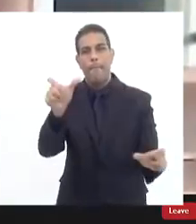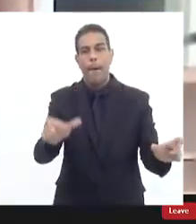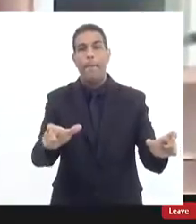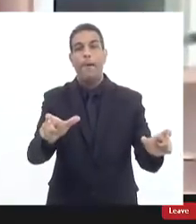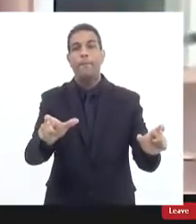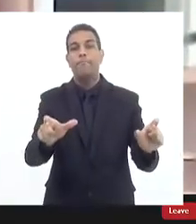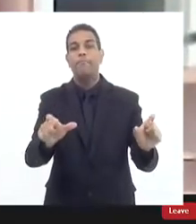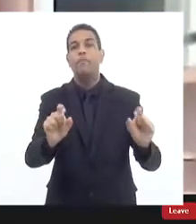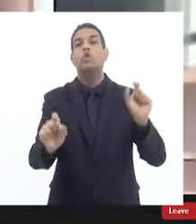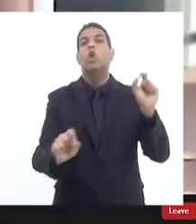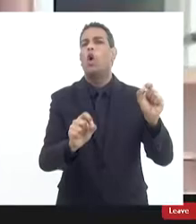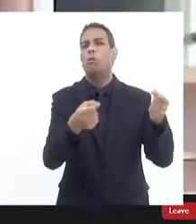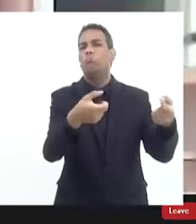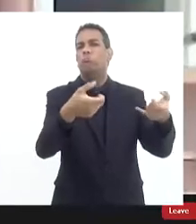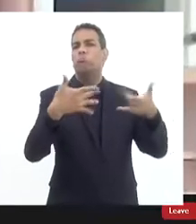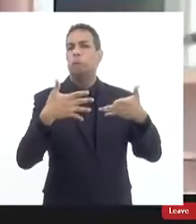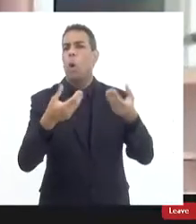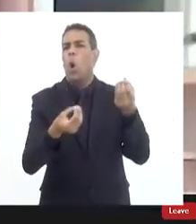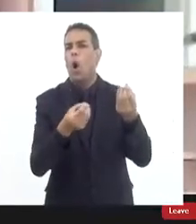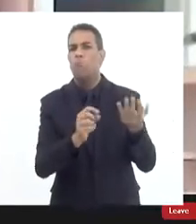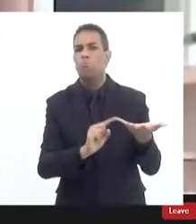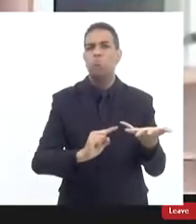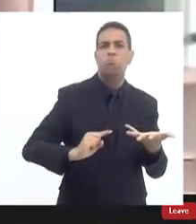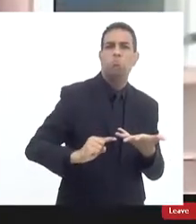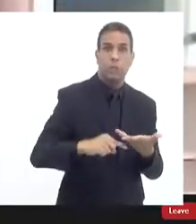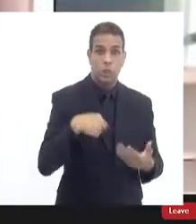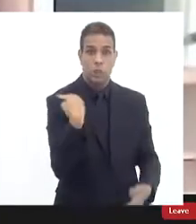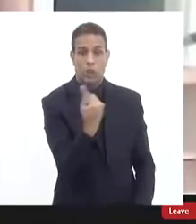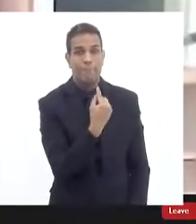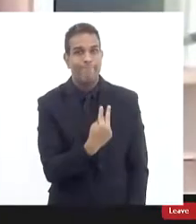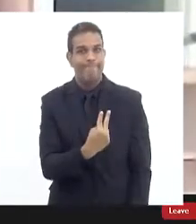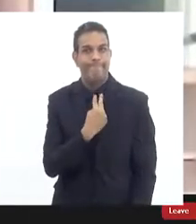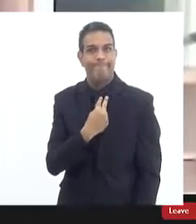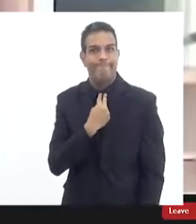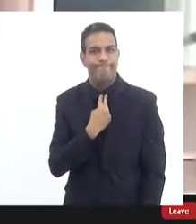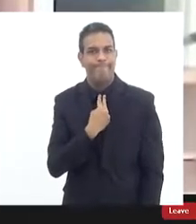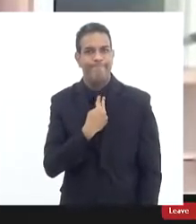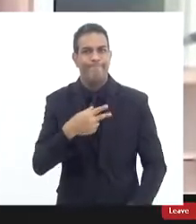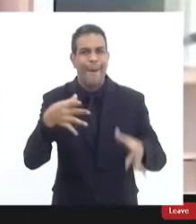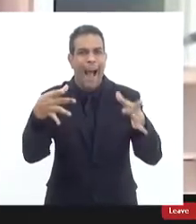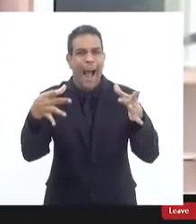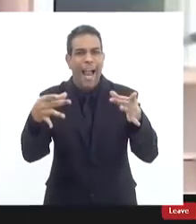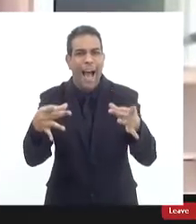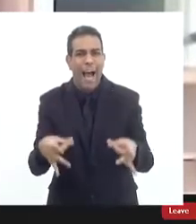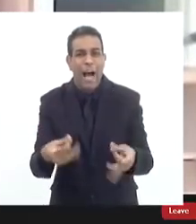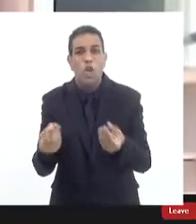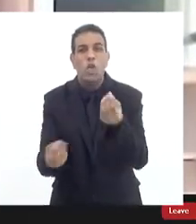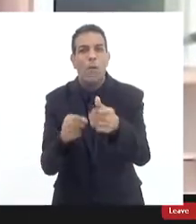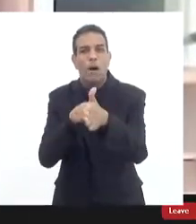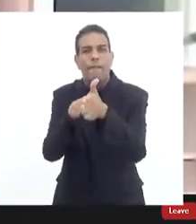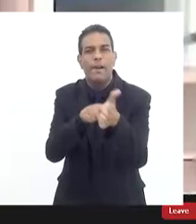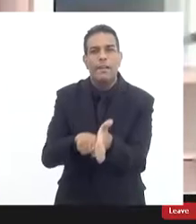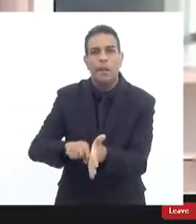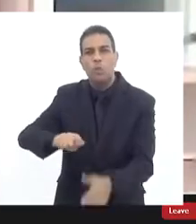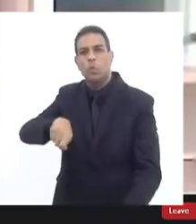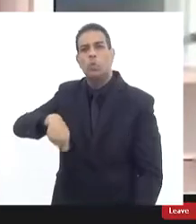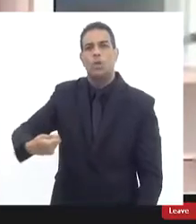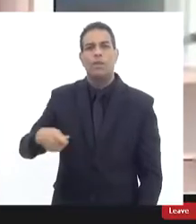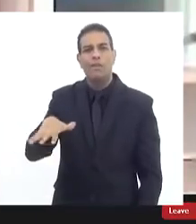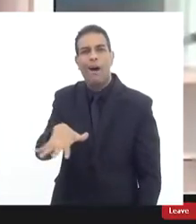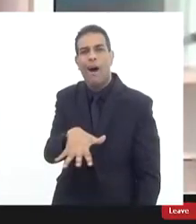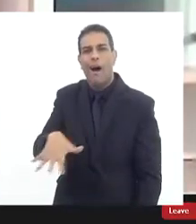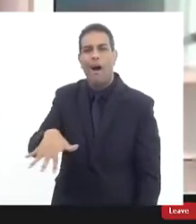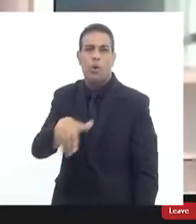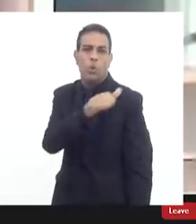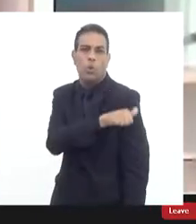encaminhado e a gente não pode aqui falar de detalhes em relação à investigação então a opção que eu